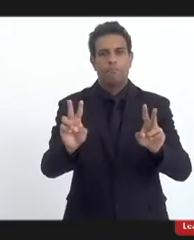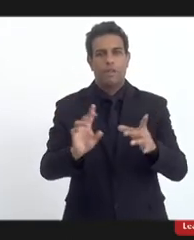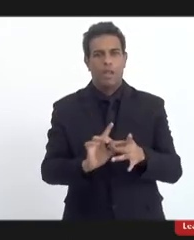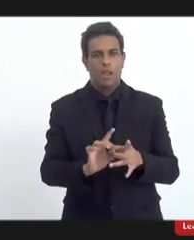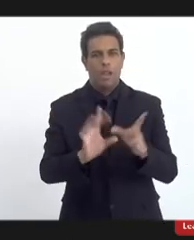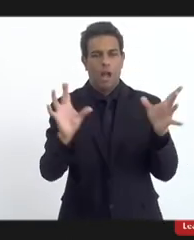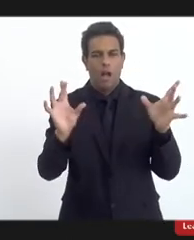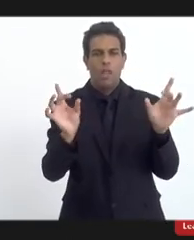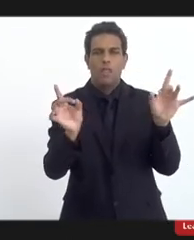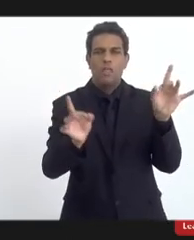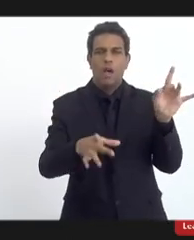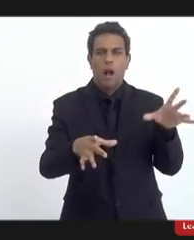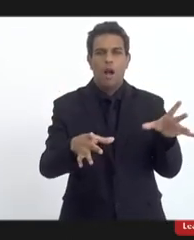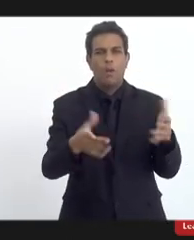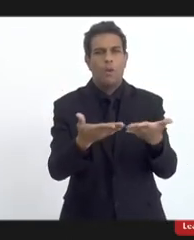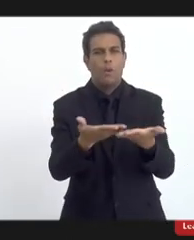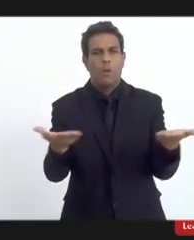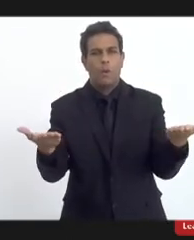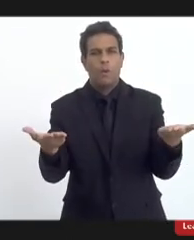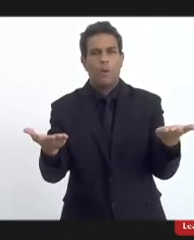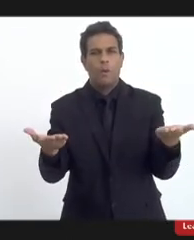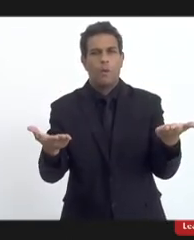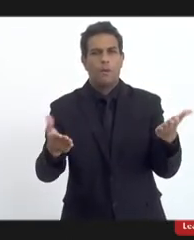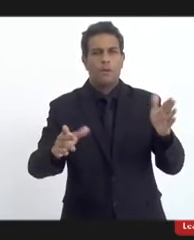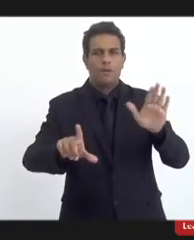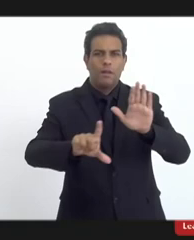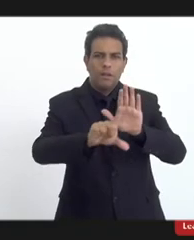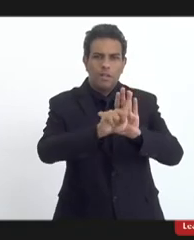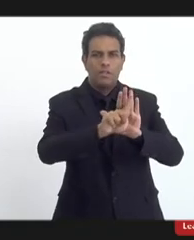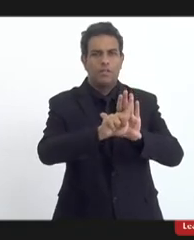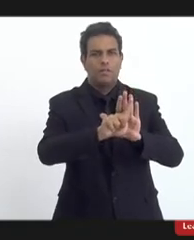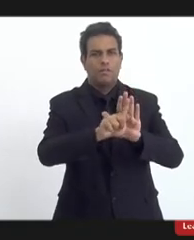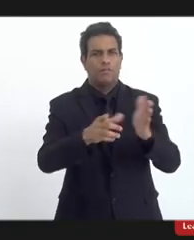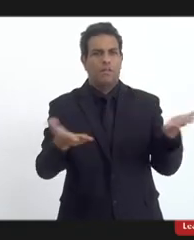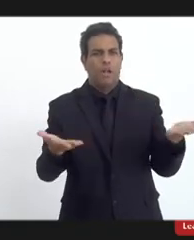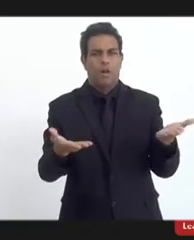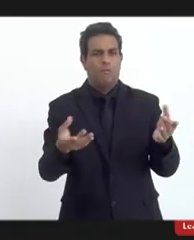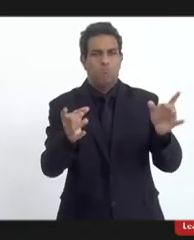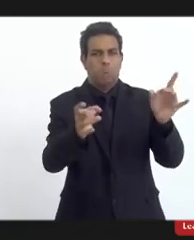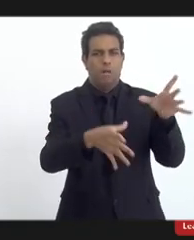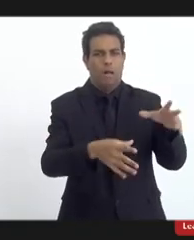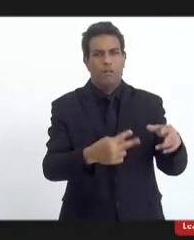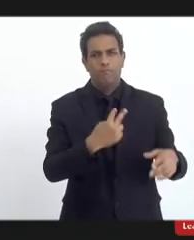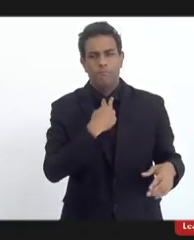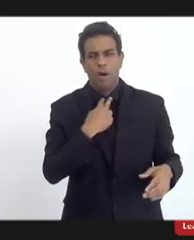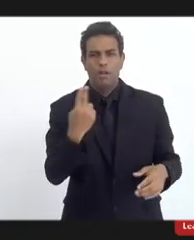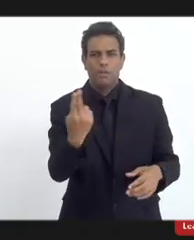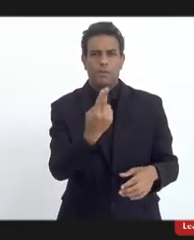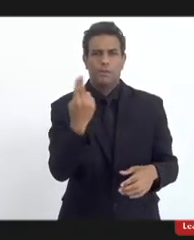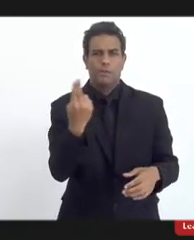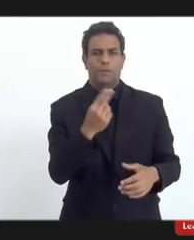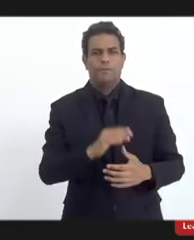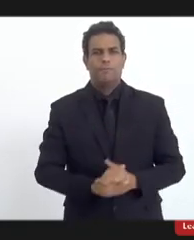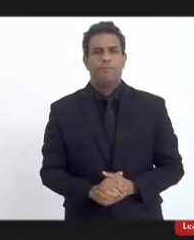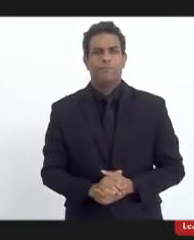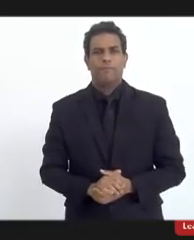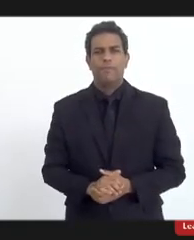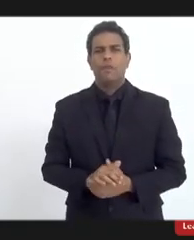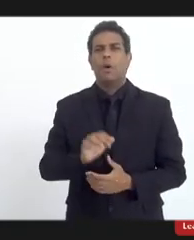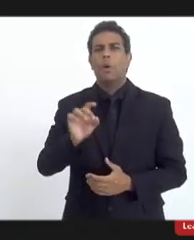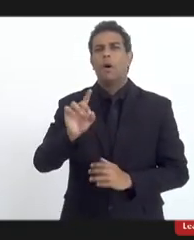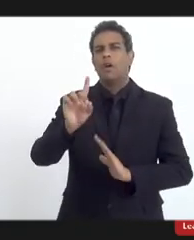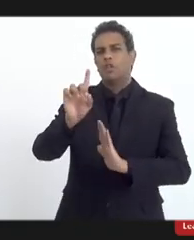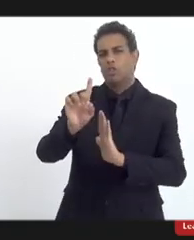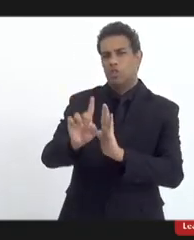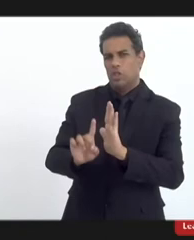inclusive da legislação penal não é mas não é o direito